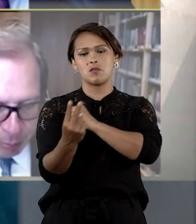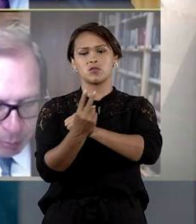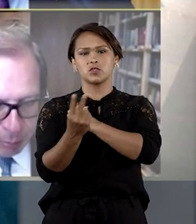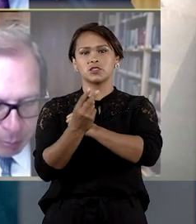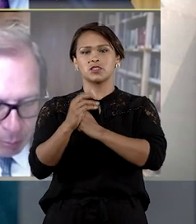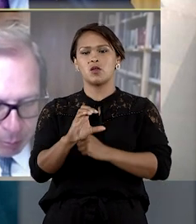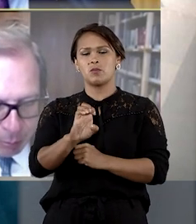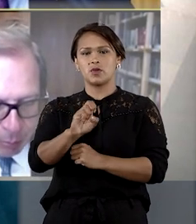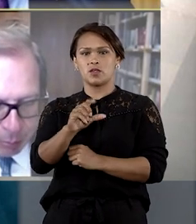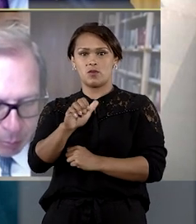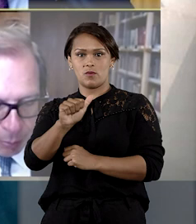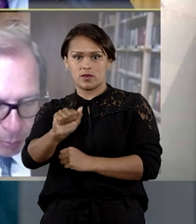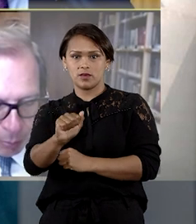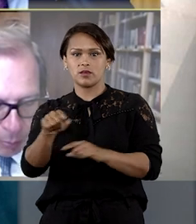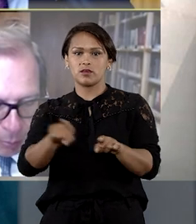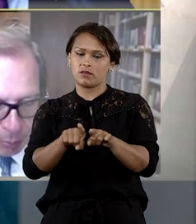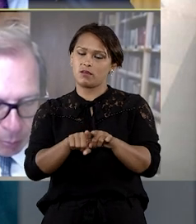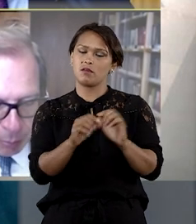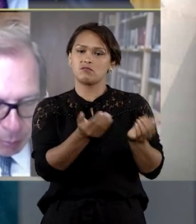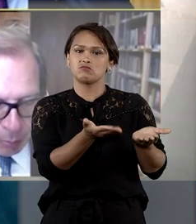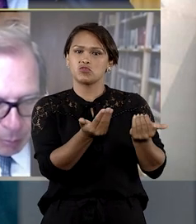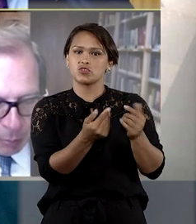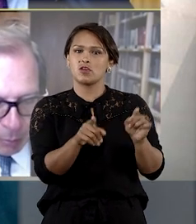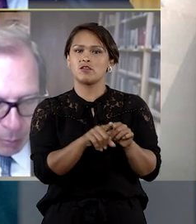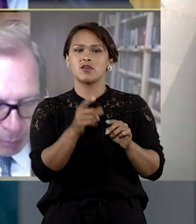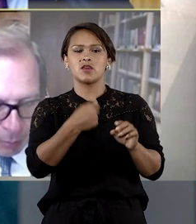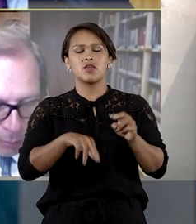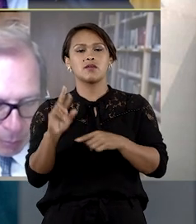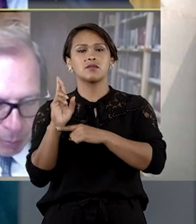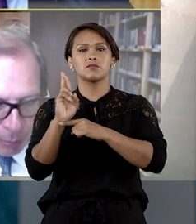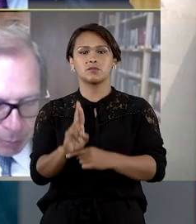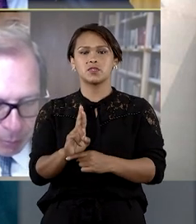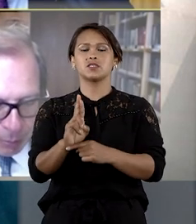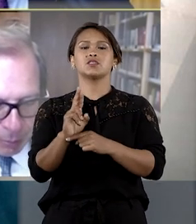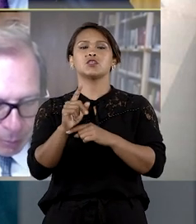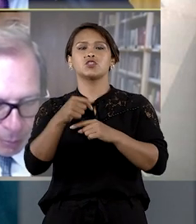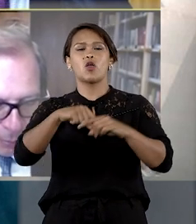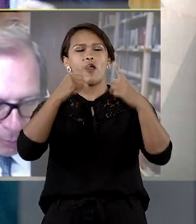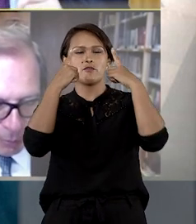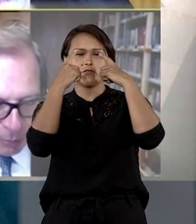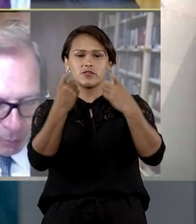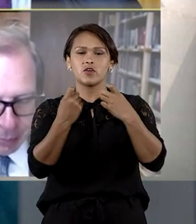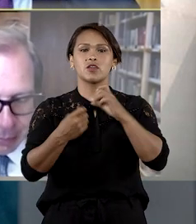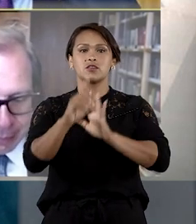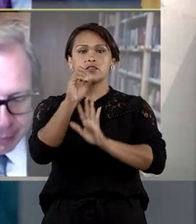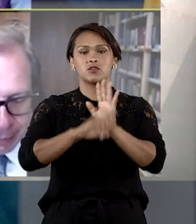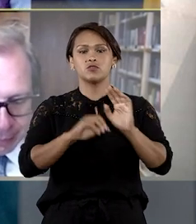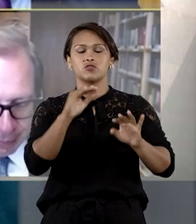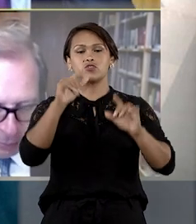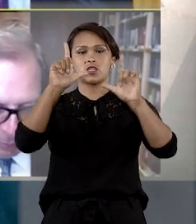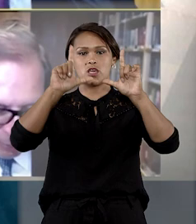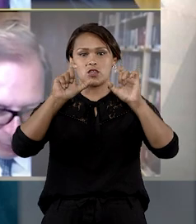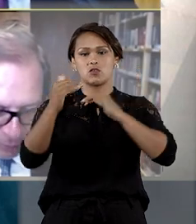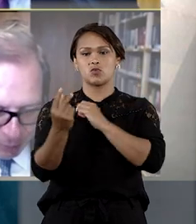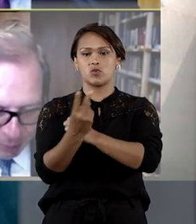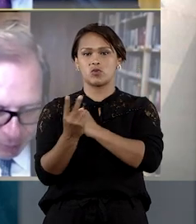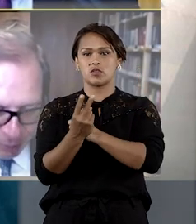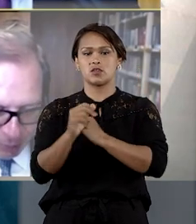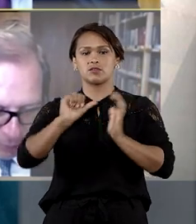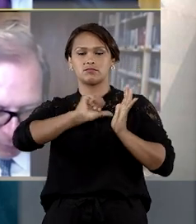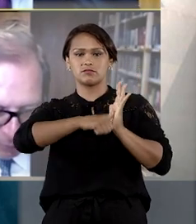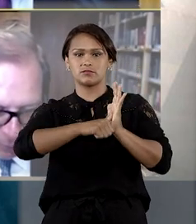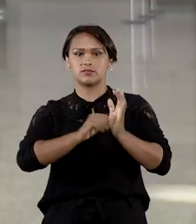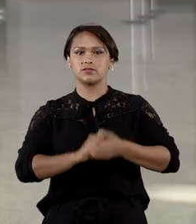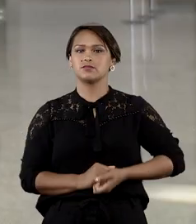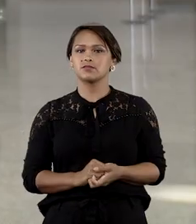proteção conferida pelo Estatuto da Criança e do Adolescente, representou grave violação do direito à preservação da imagem e da